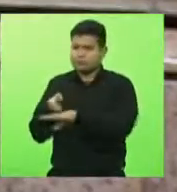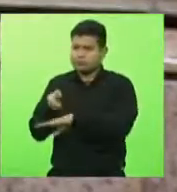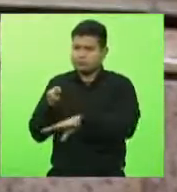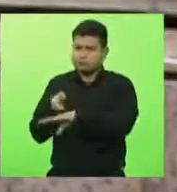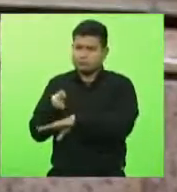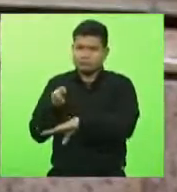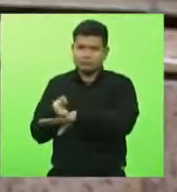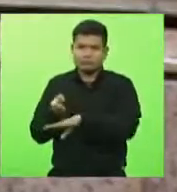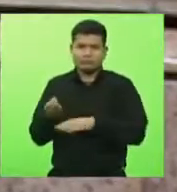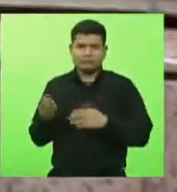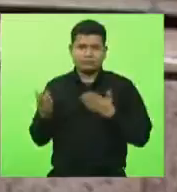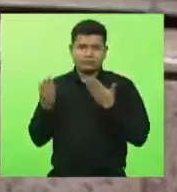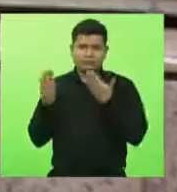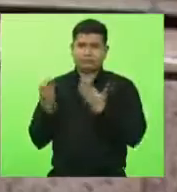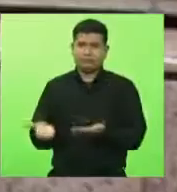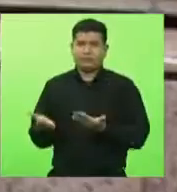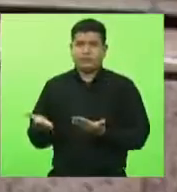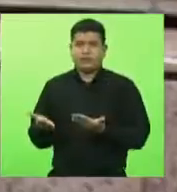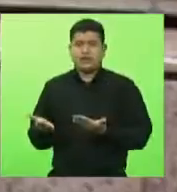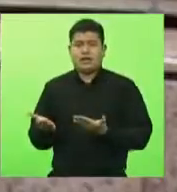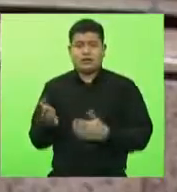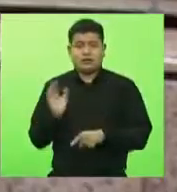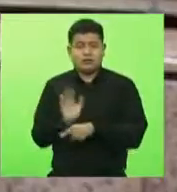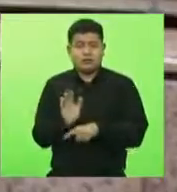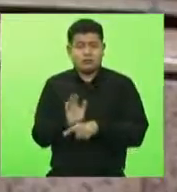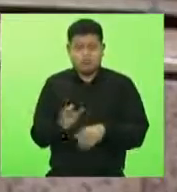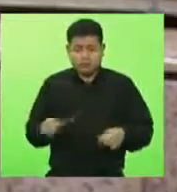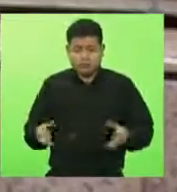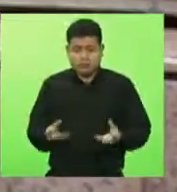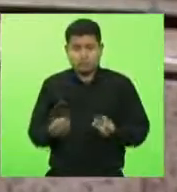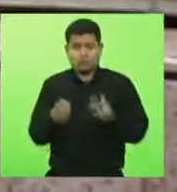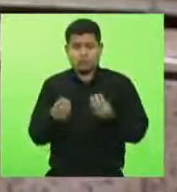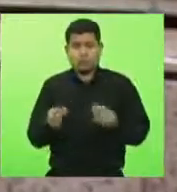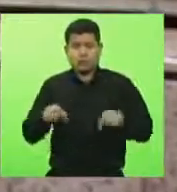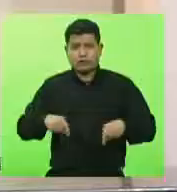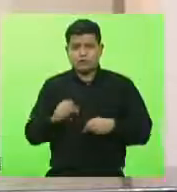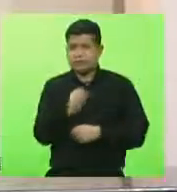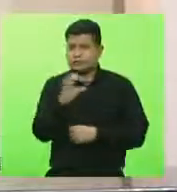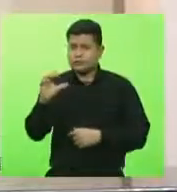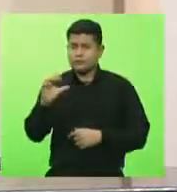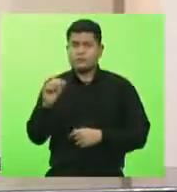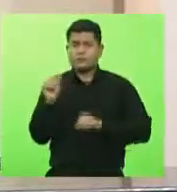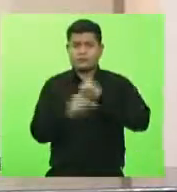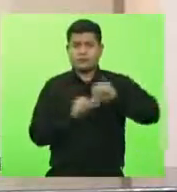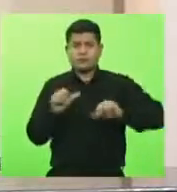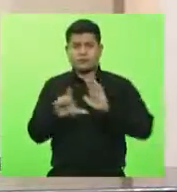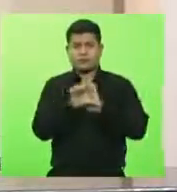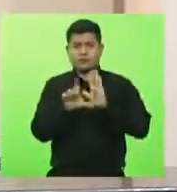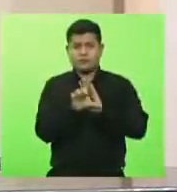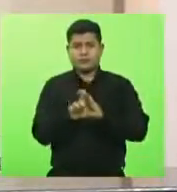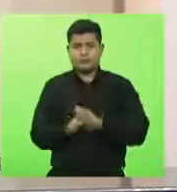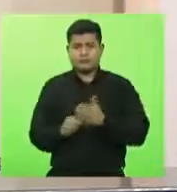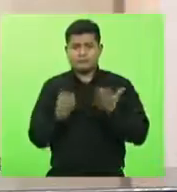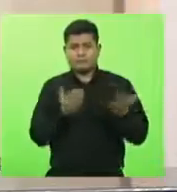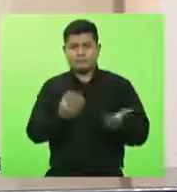de todo esse benefício que vai trazer para Santa Catarina com essa mudança de lei. Obrigado, deputado. Deputada Marlene Fengler.